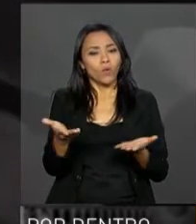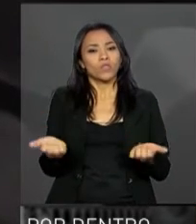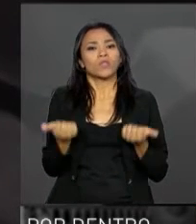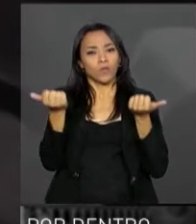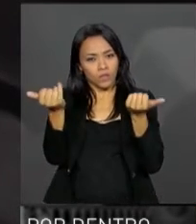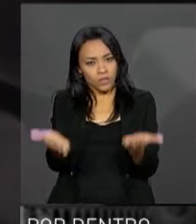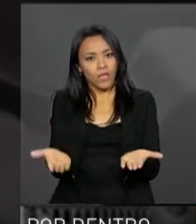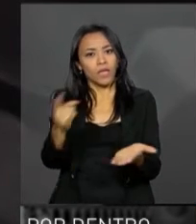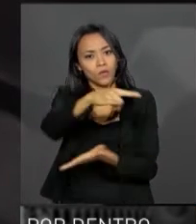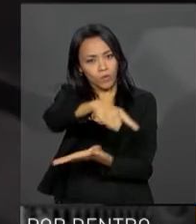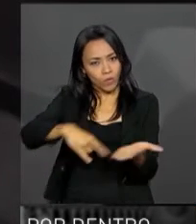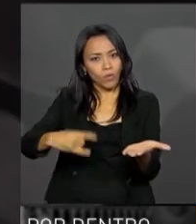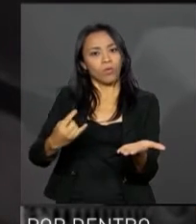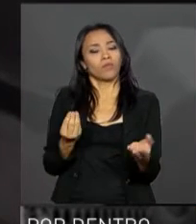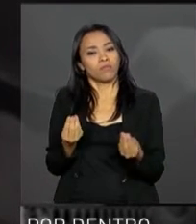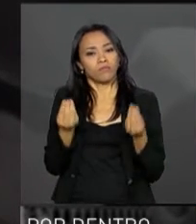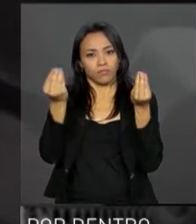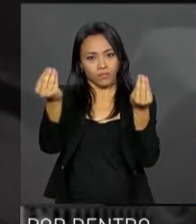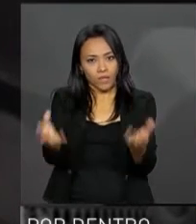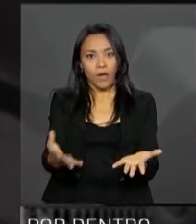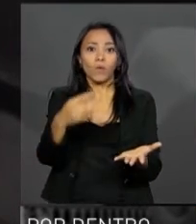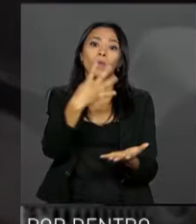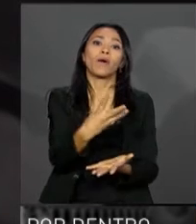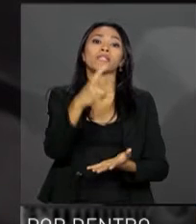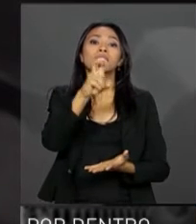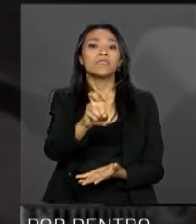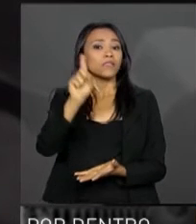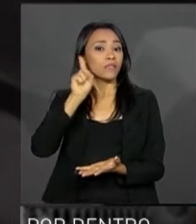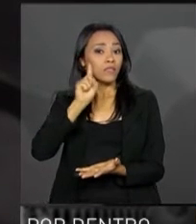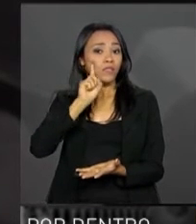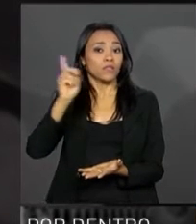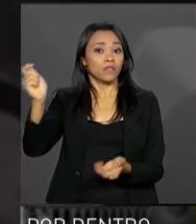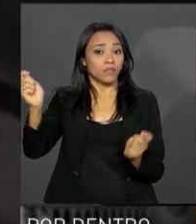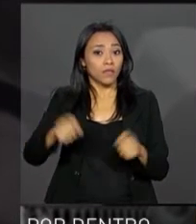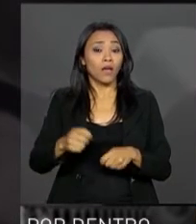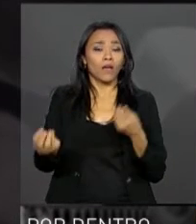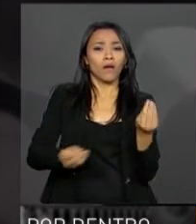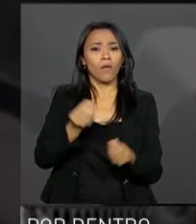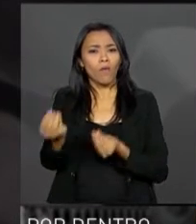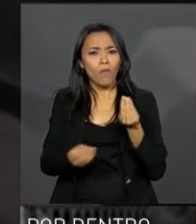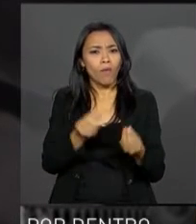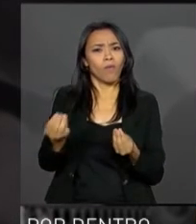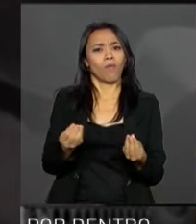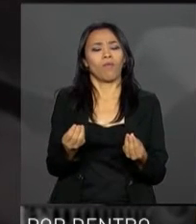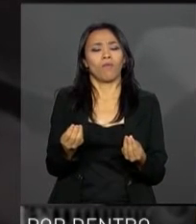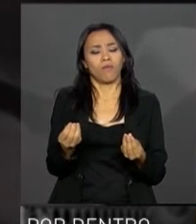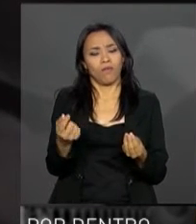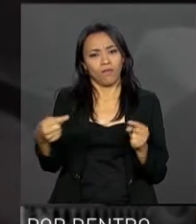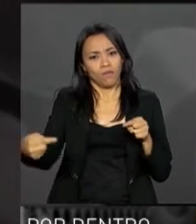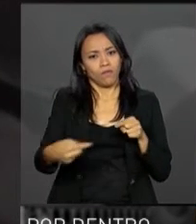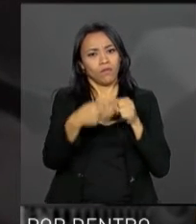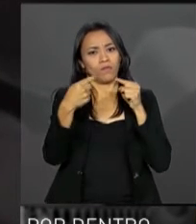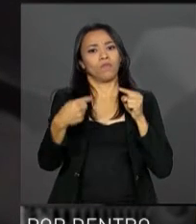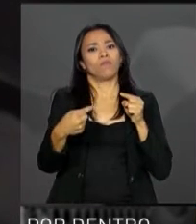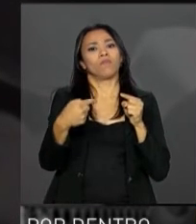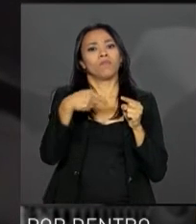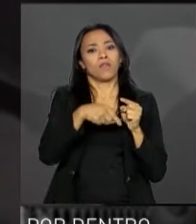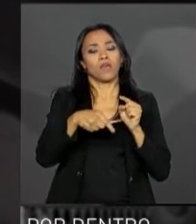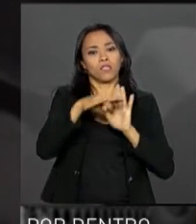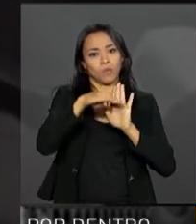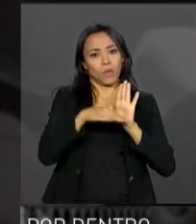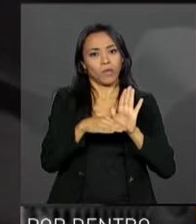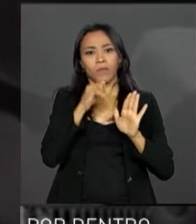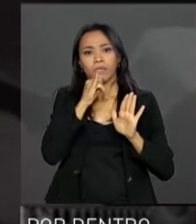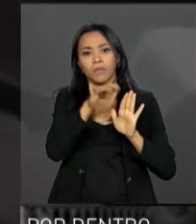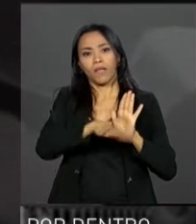um título, consegue processar um título com 45 dias através da maturidade desse programa. A partir de investimento em